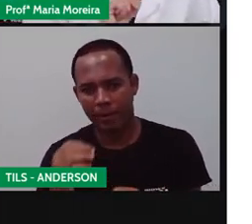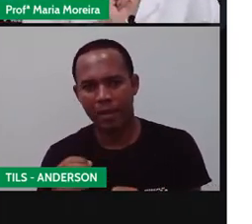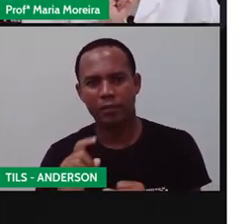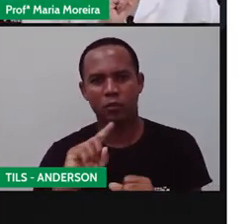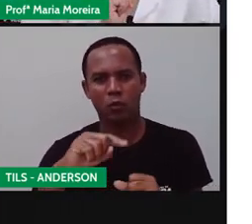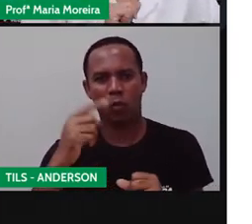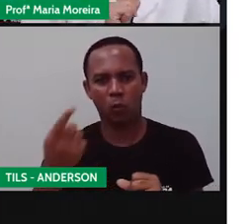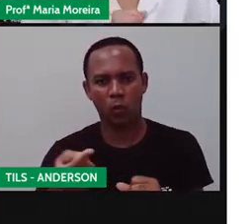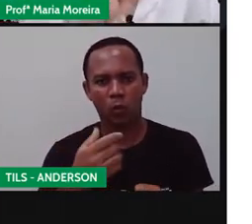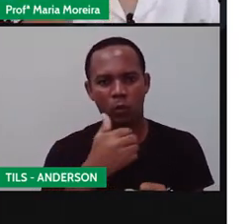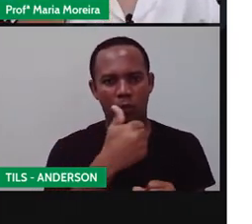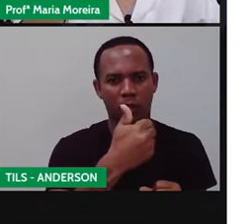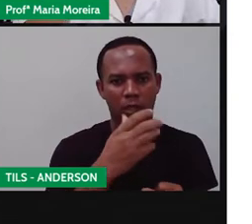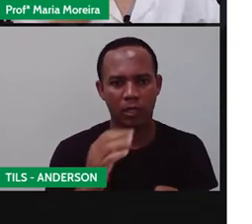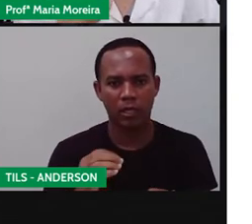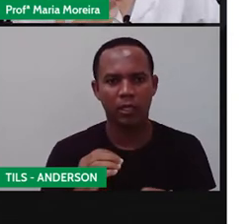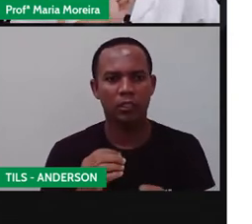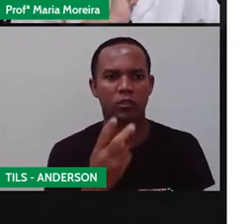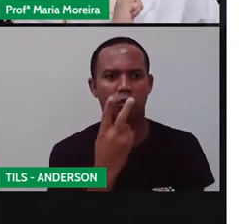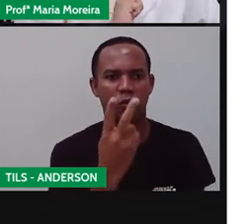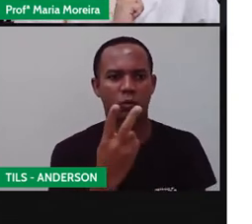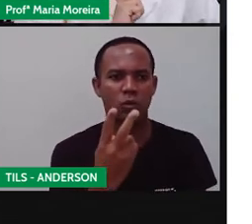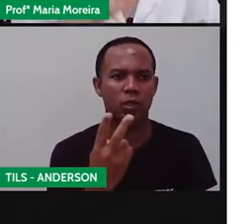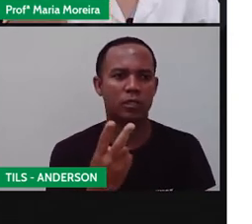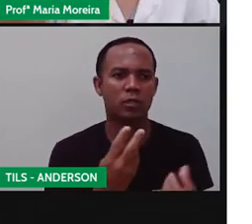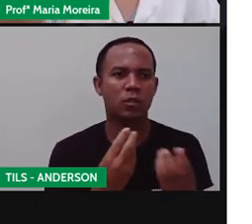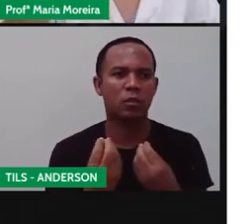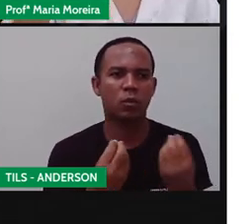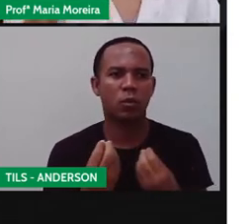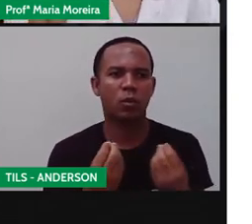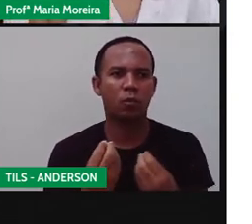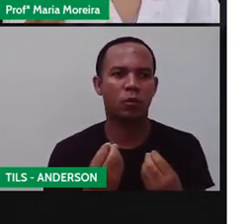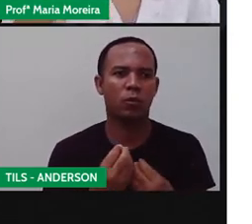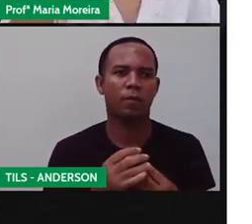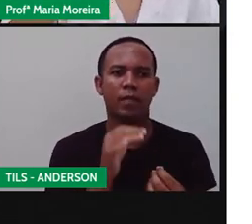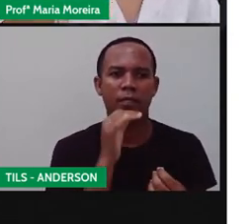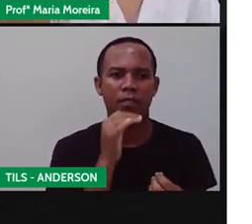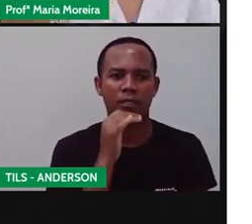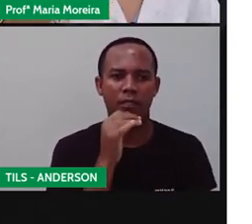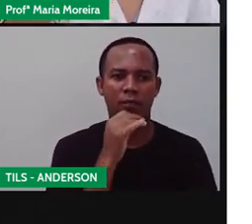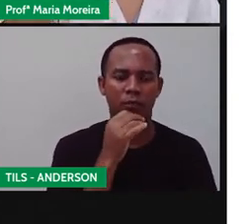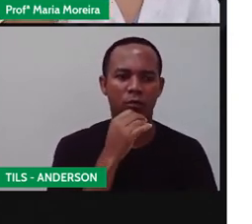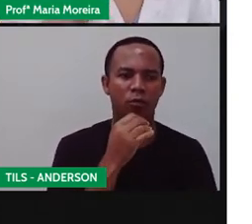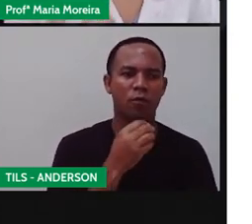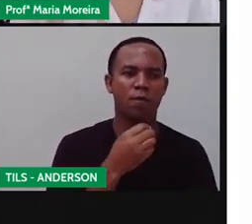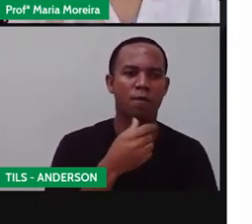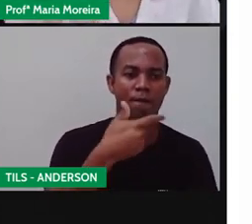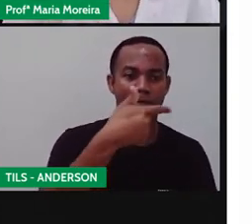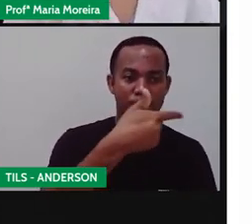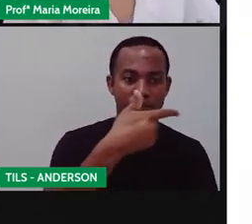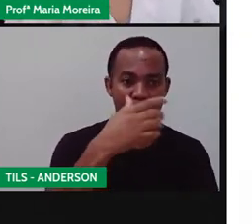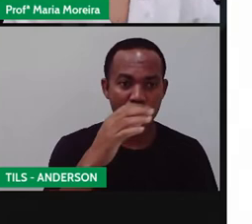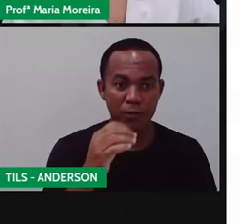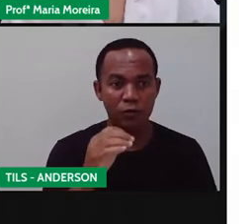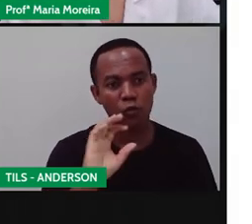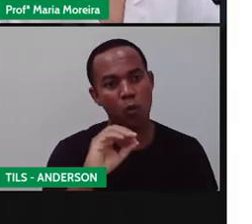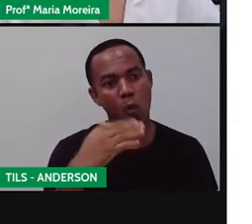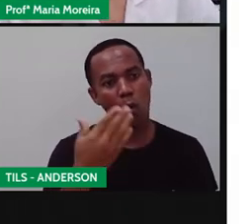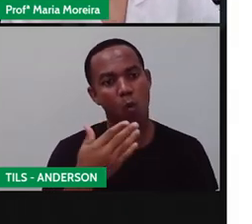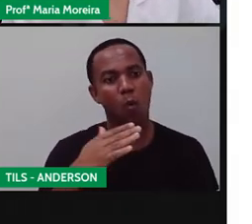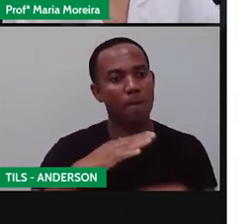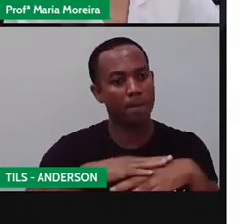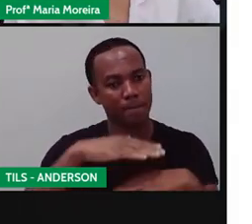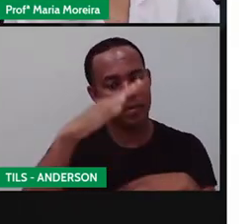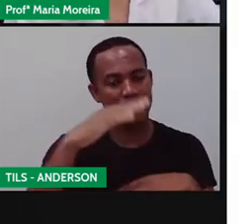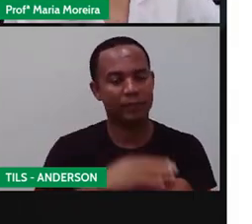Aquele símbolo que representava 10 duas vezes vai ser o quê? 20. Porque 10 mais 10, 20. E